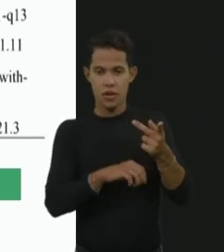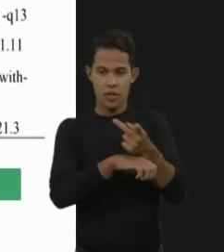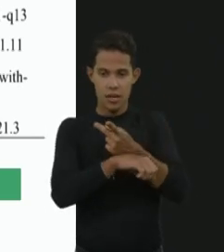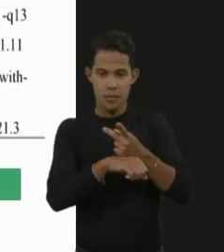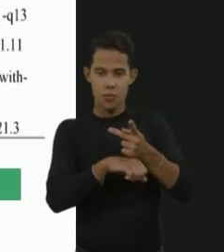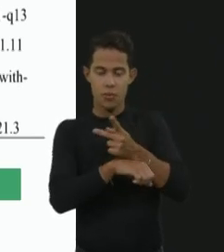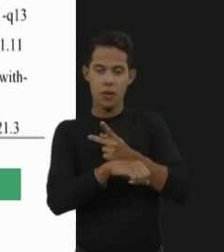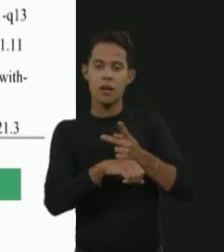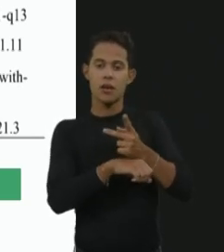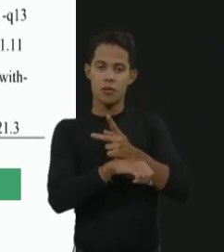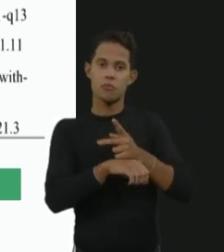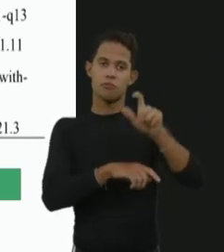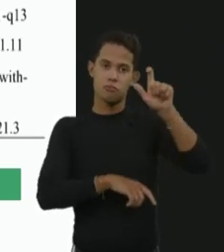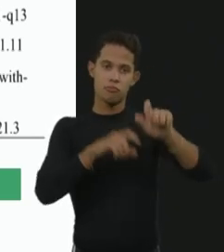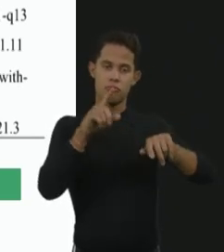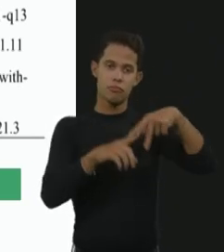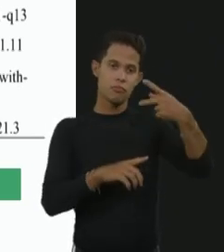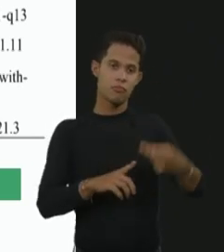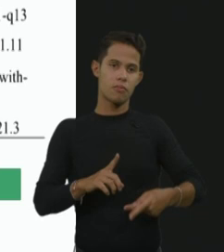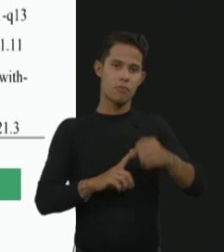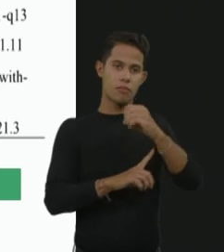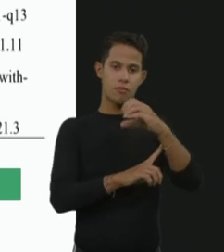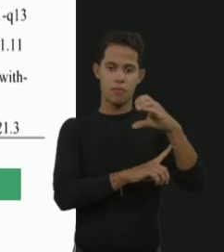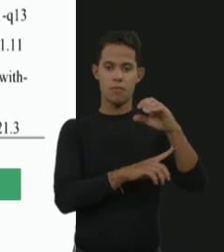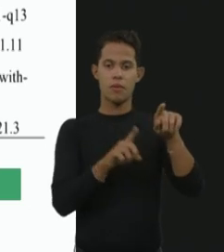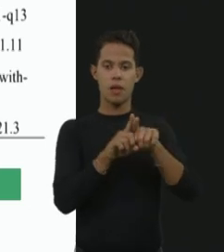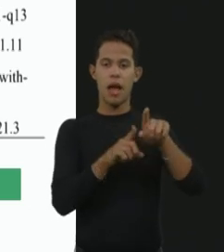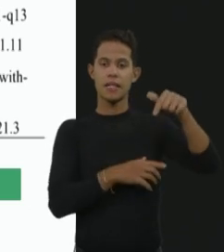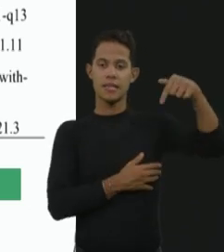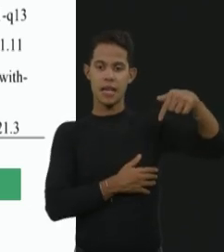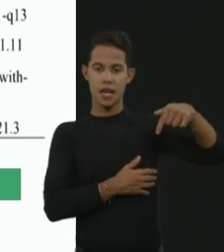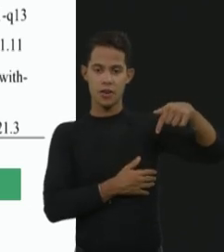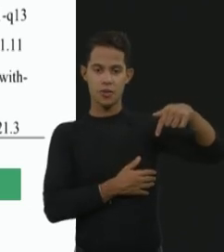diagnósticos, né? A 7, né?